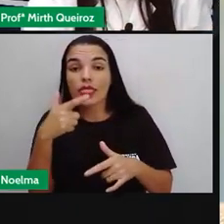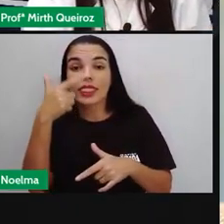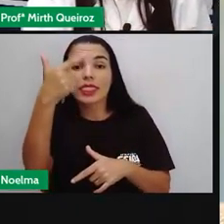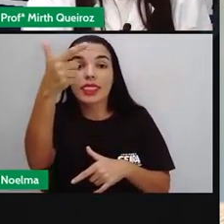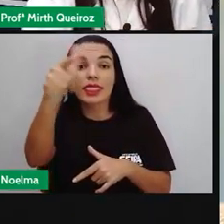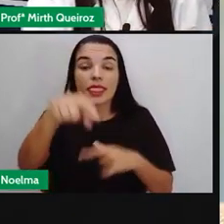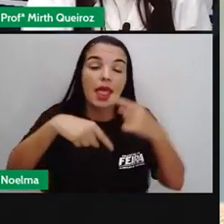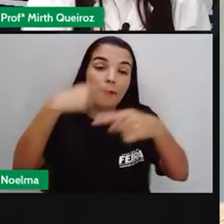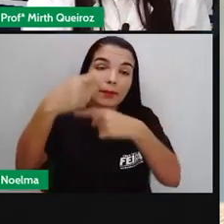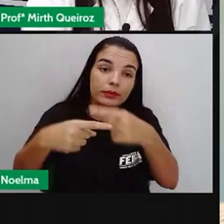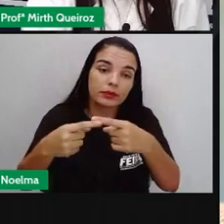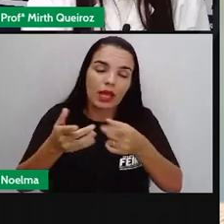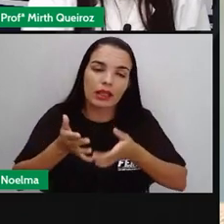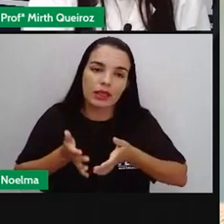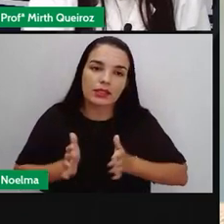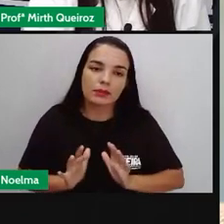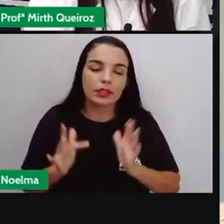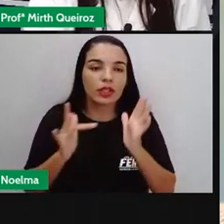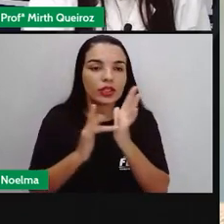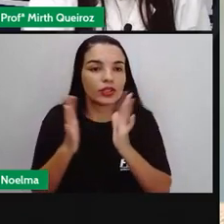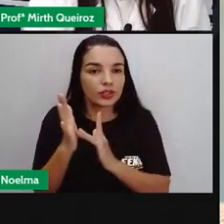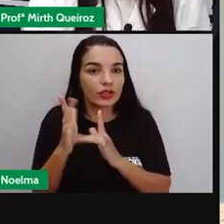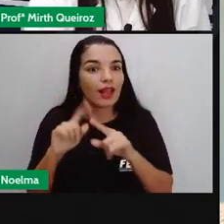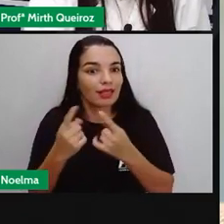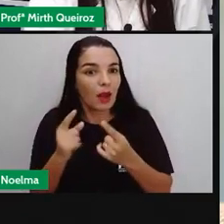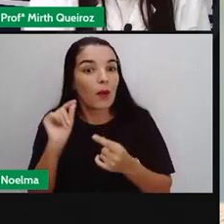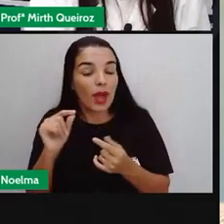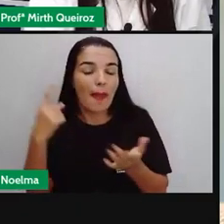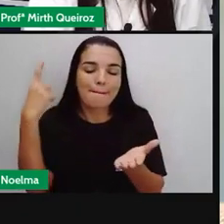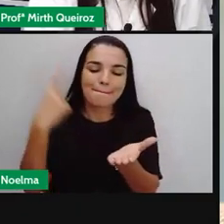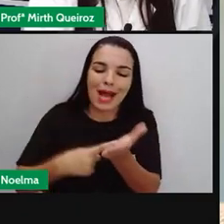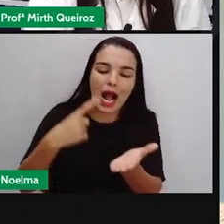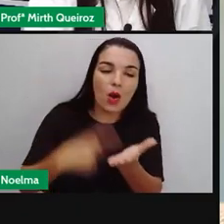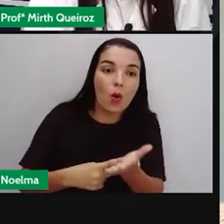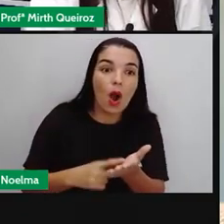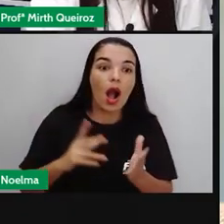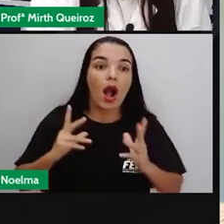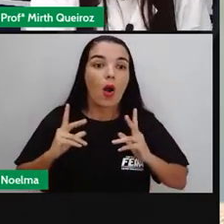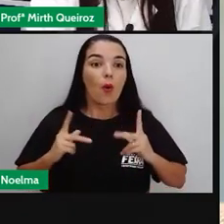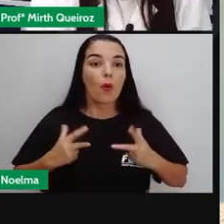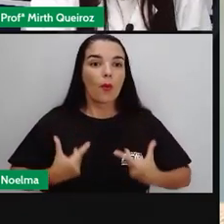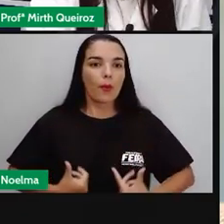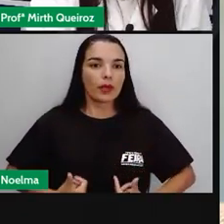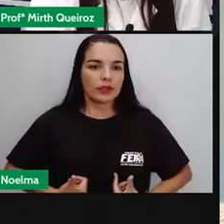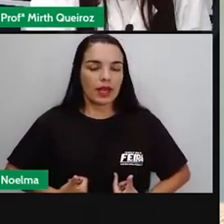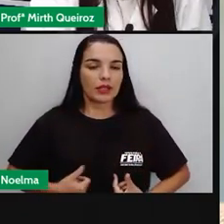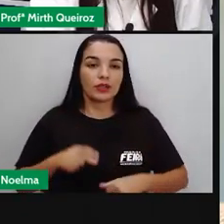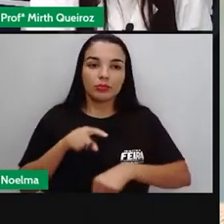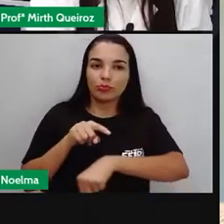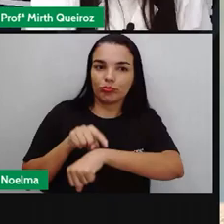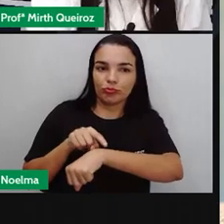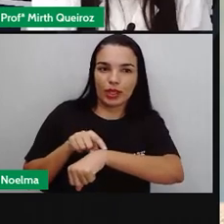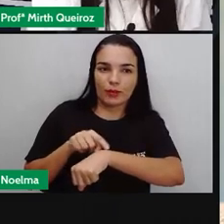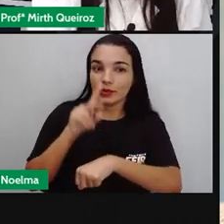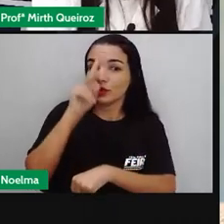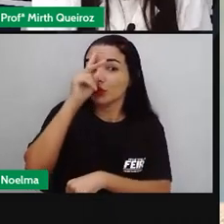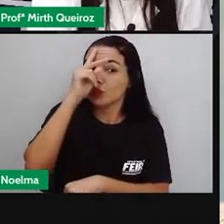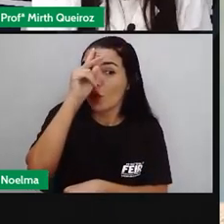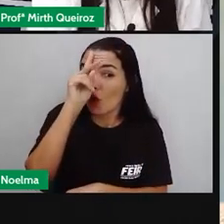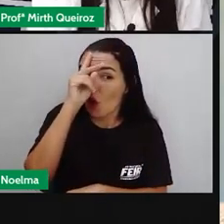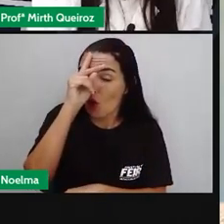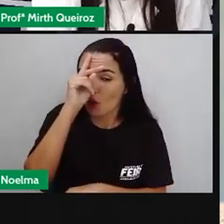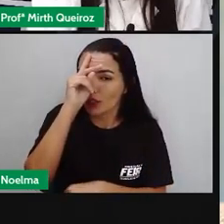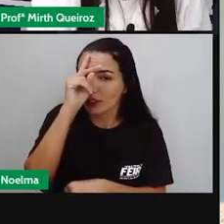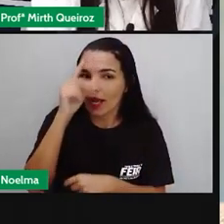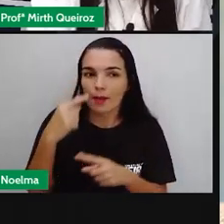nascimento de Cristo É um acontecimento histórico Que marcou a humanidade em seu tempo Como nem sempre o